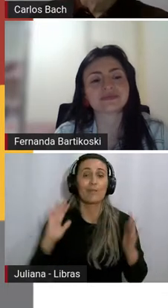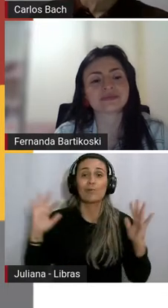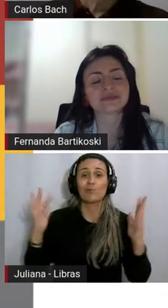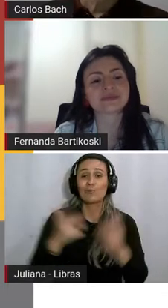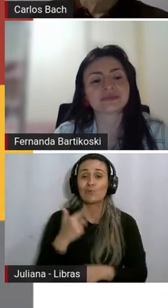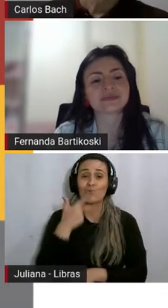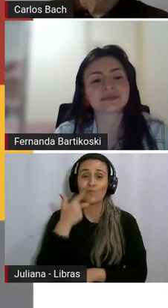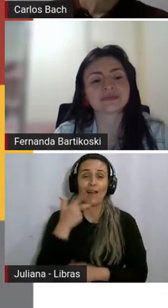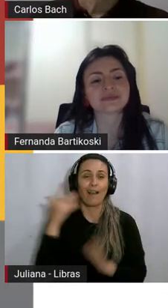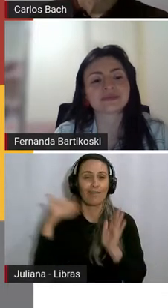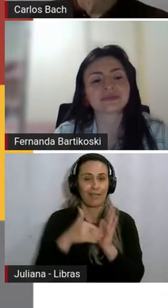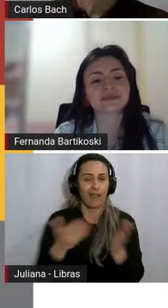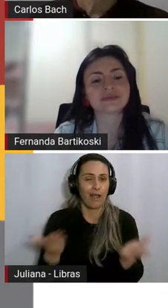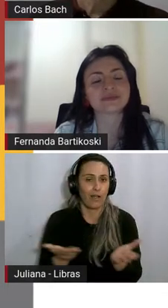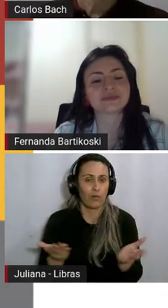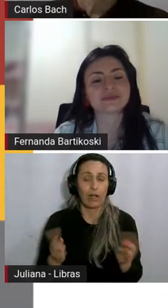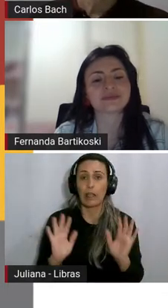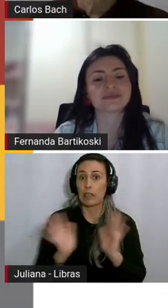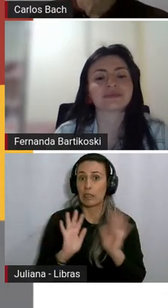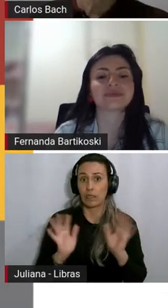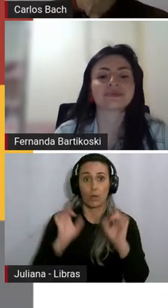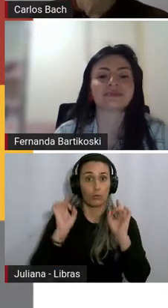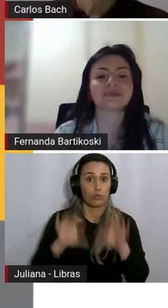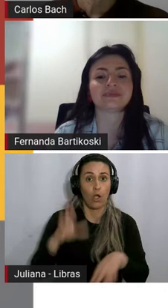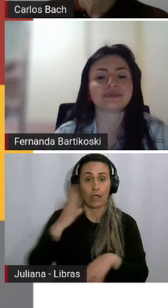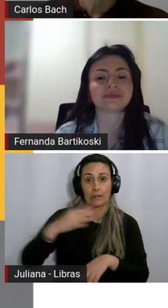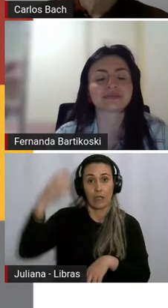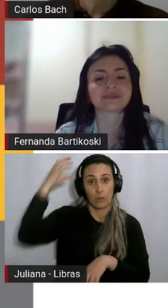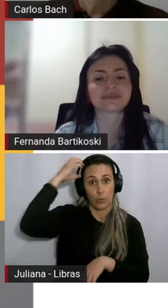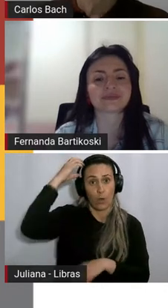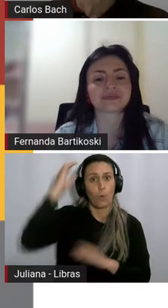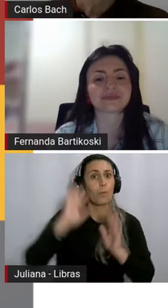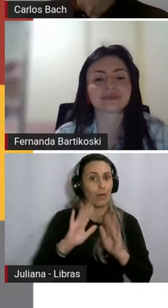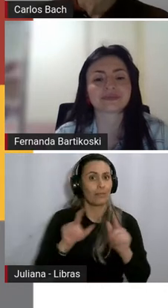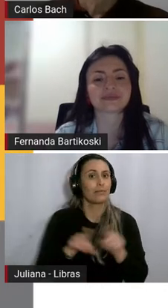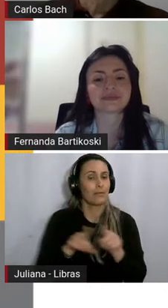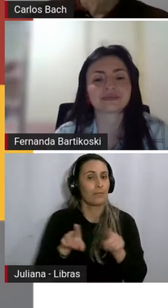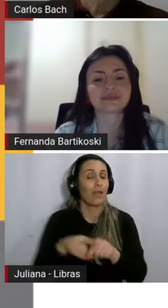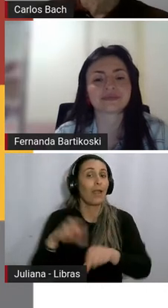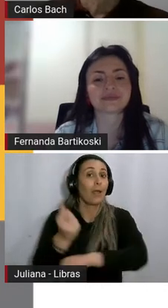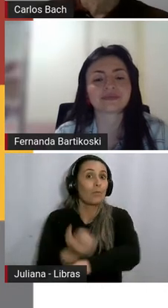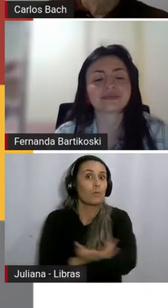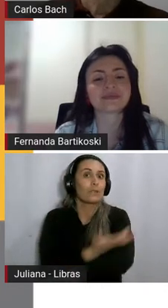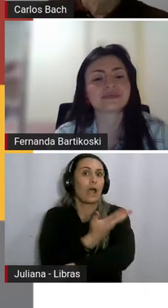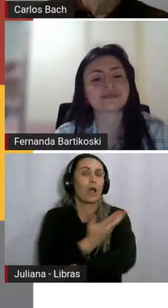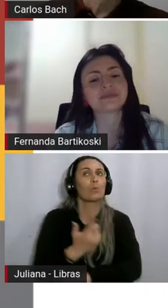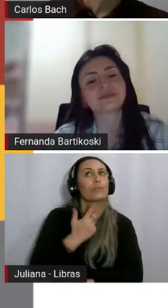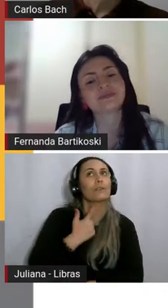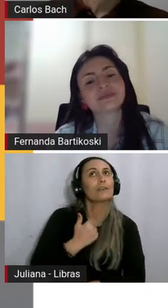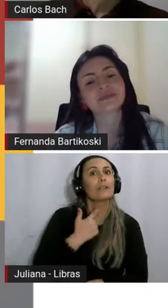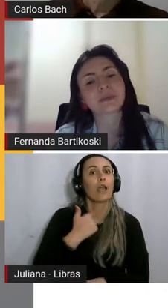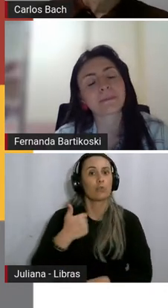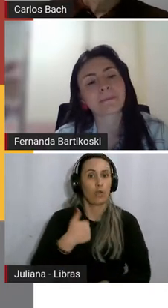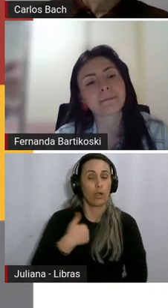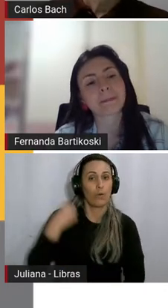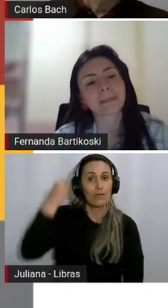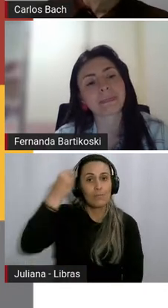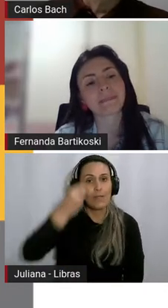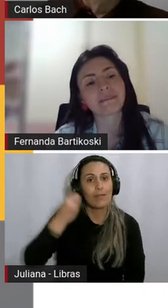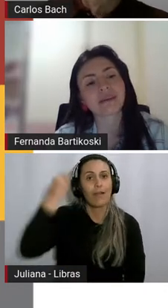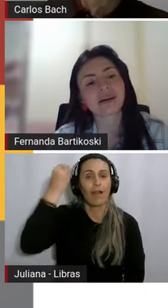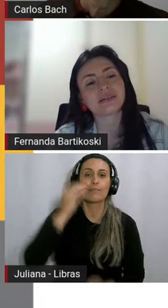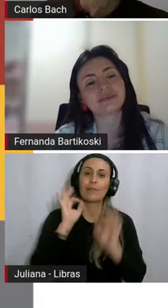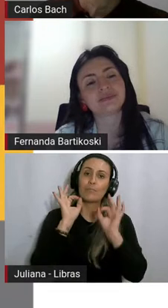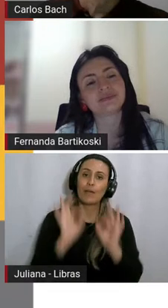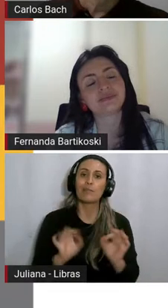Não só intelectuais, mas também emocionais e volitivos, desejo, né? Que sua experiência vital determinou. Então,